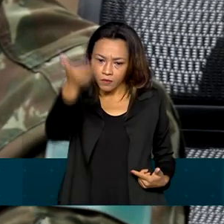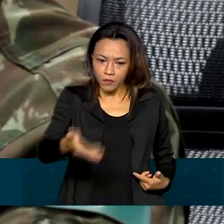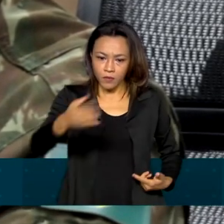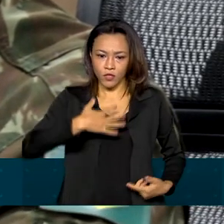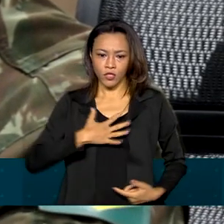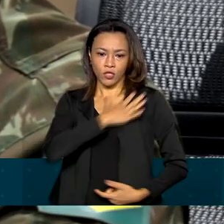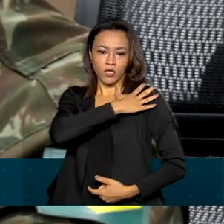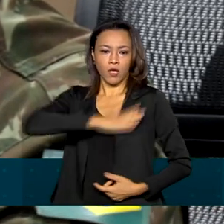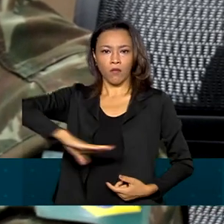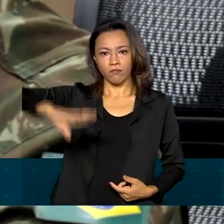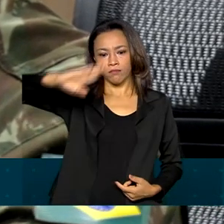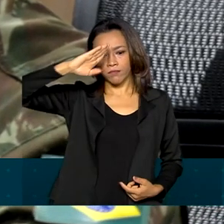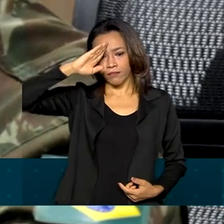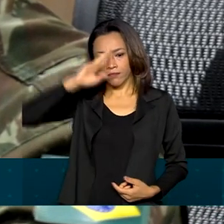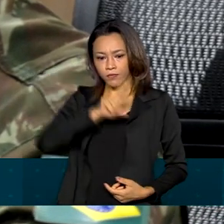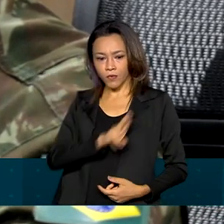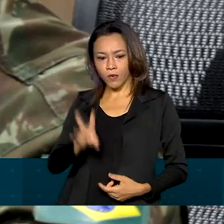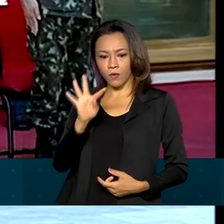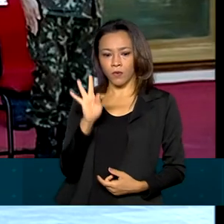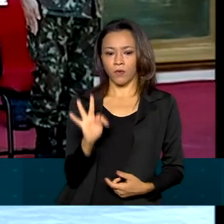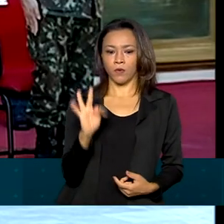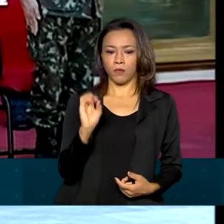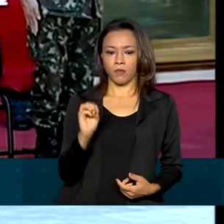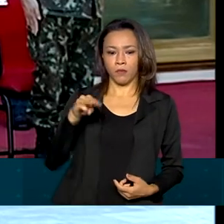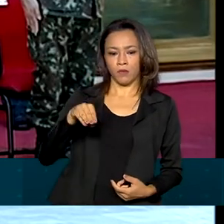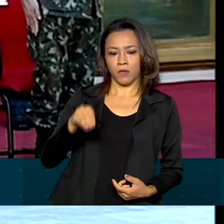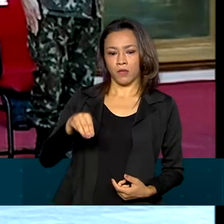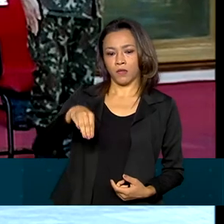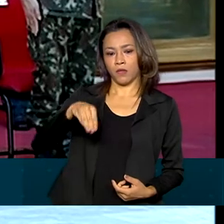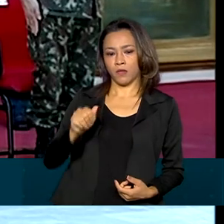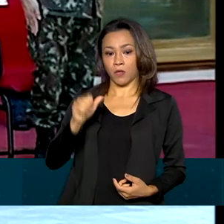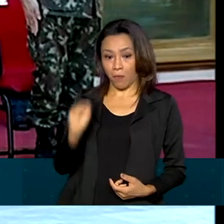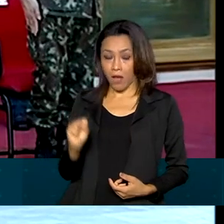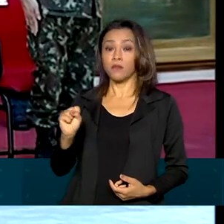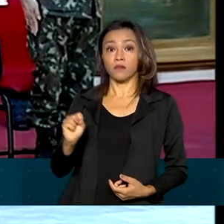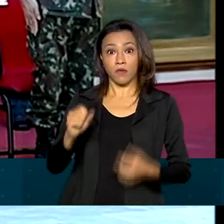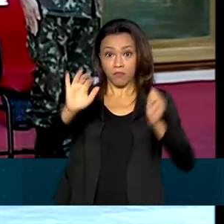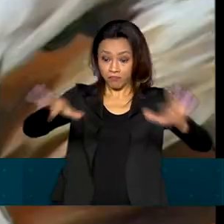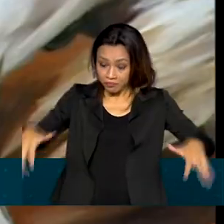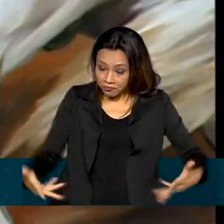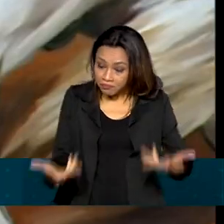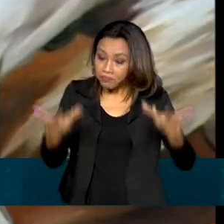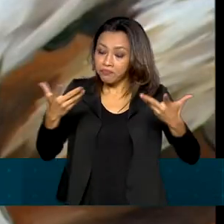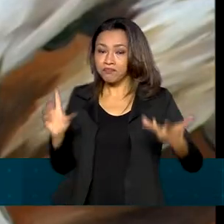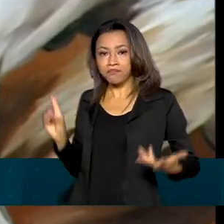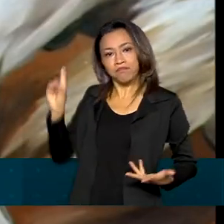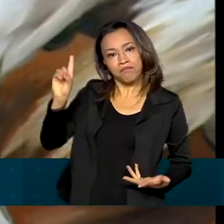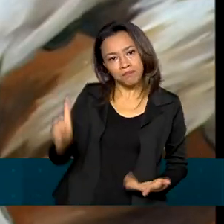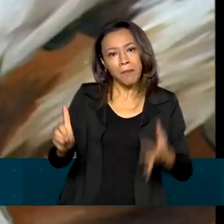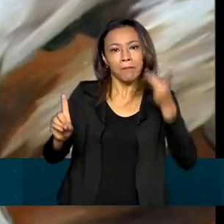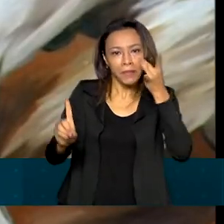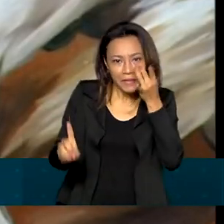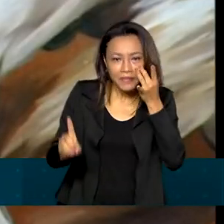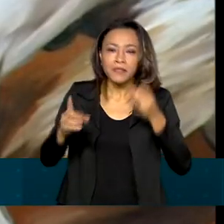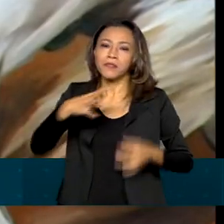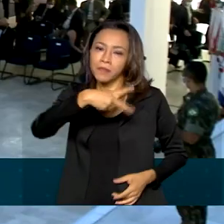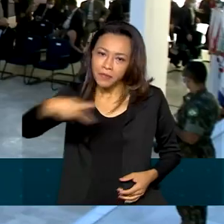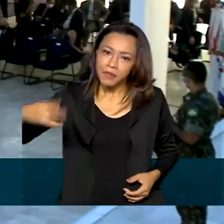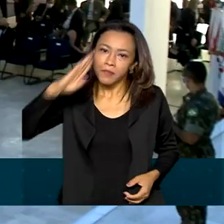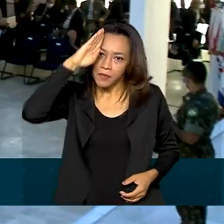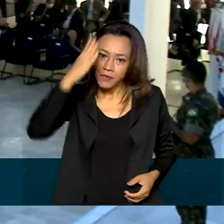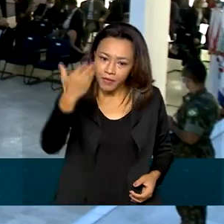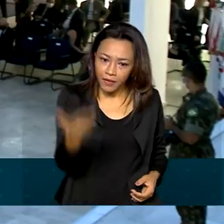de exército Tomás Miguel Paiva. A cerimônia contou com a participação do presidente Jair Bolsonaro.